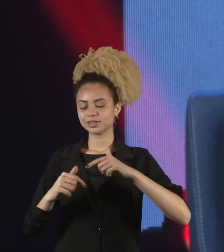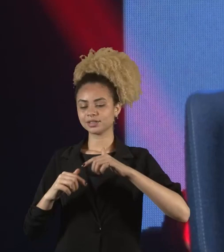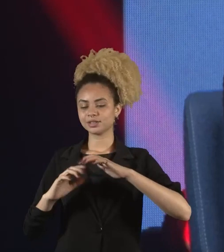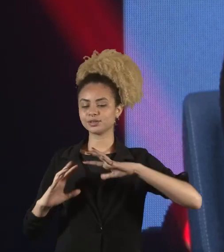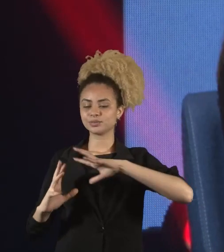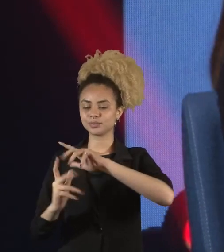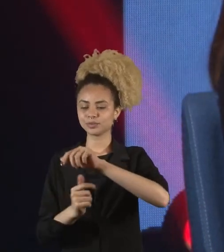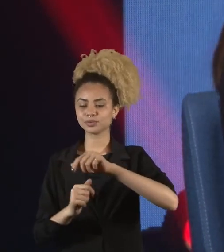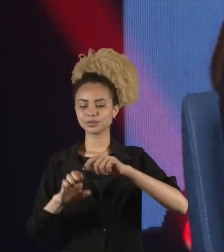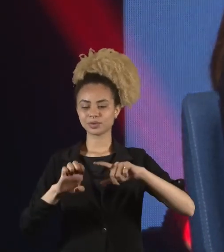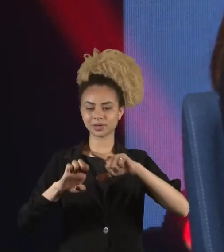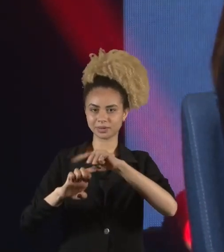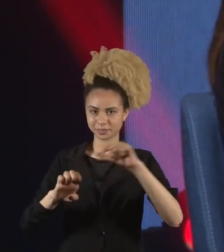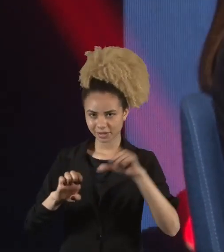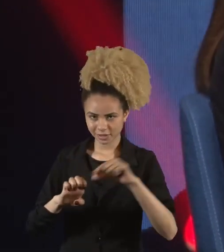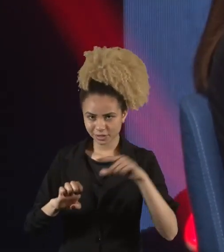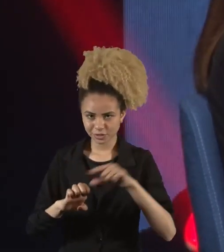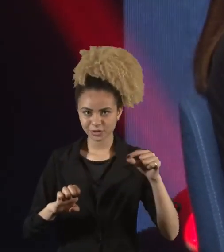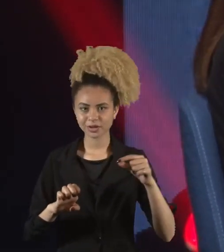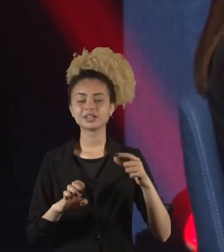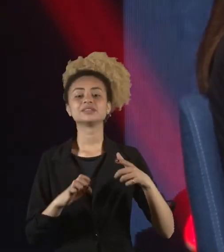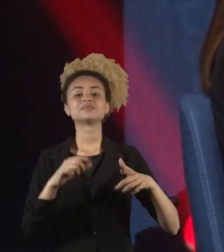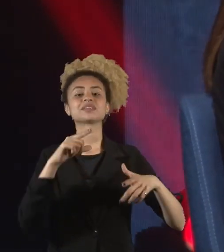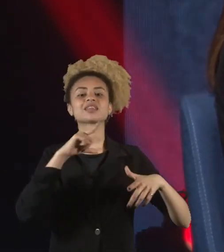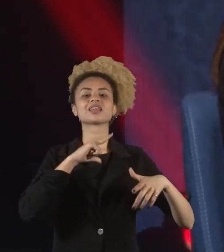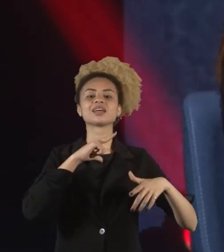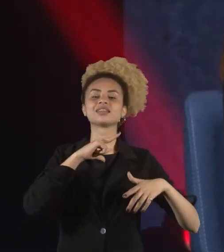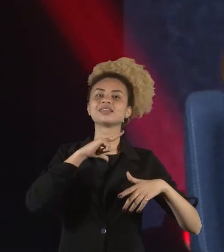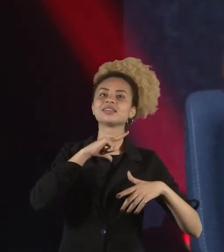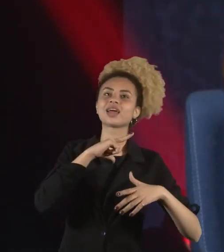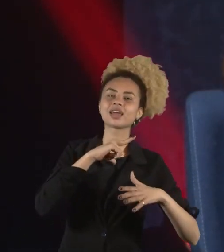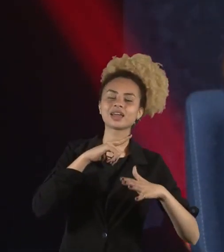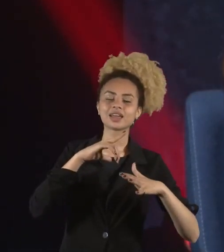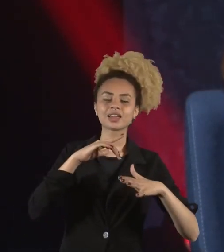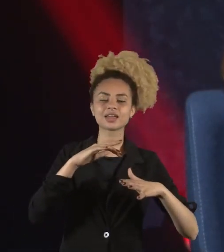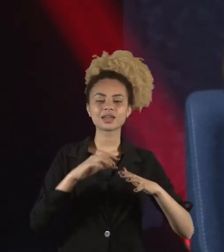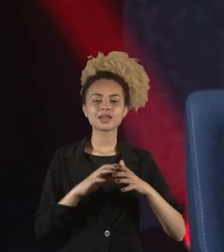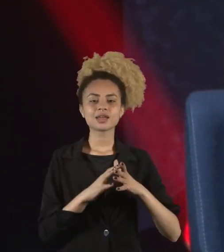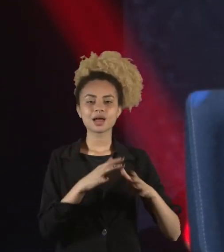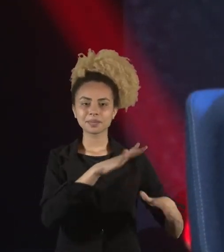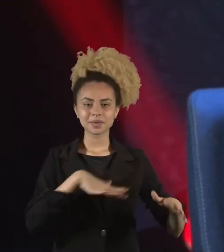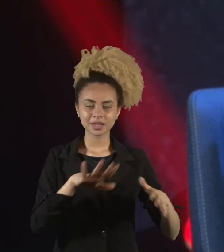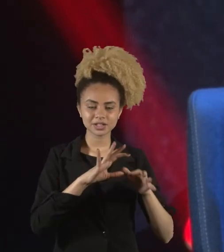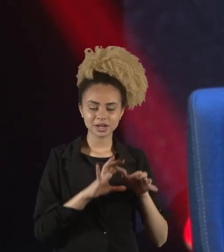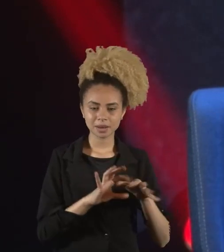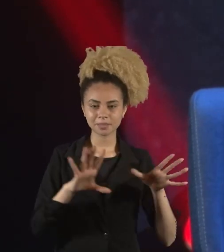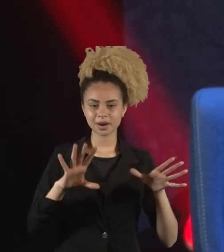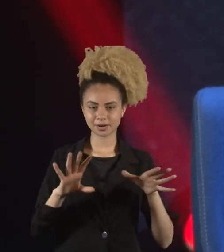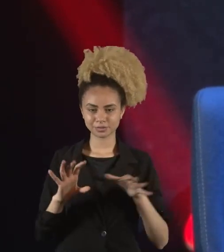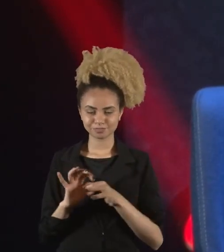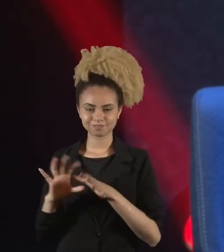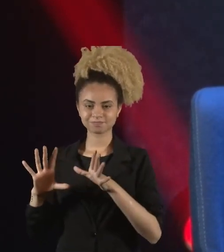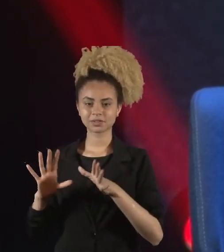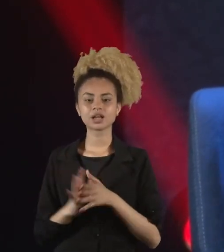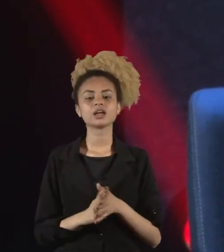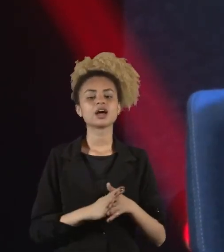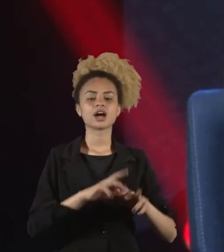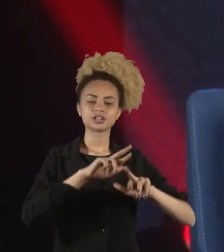ambientes mais abertos e ambientes menos abertos à inclusão, à diversidade como um todo e à diversidade de gênero também.